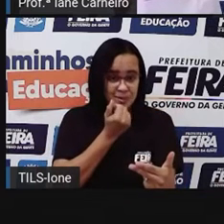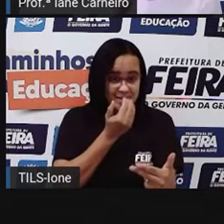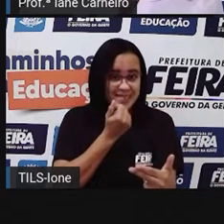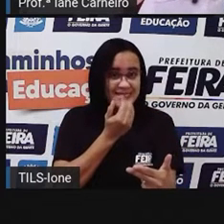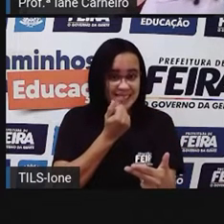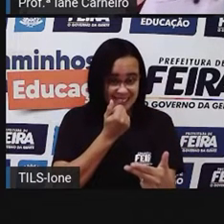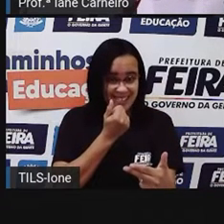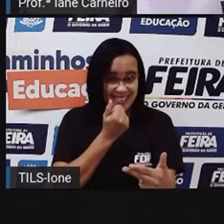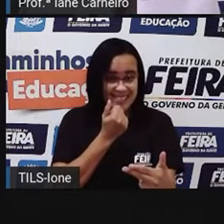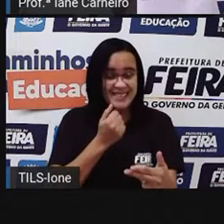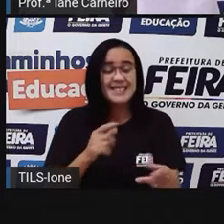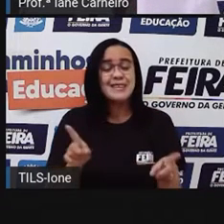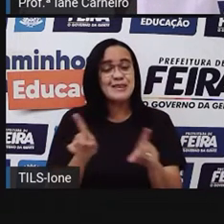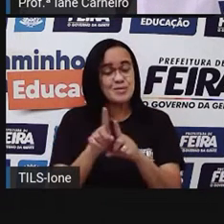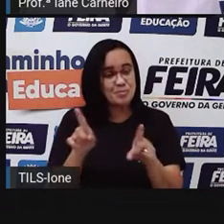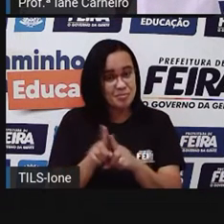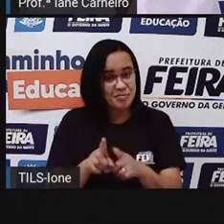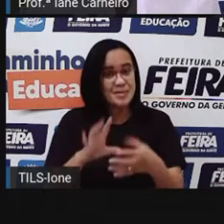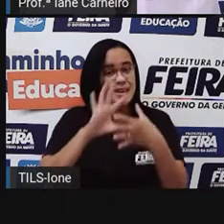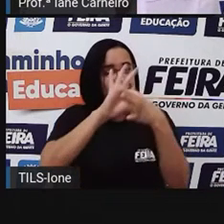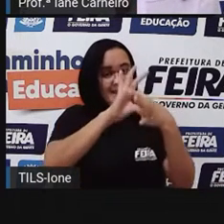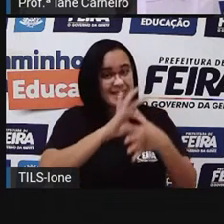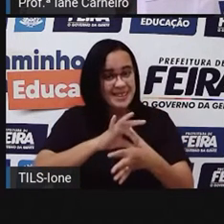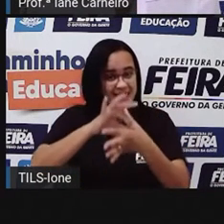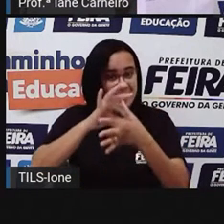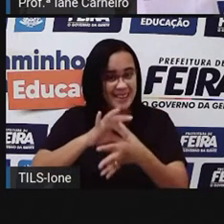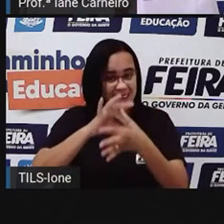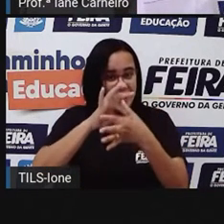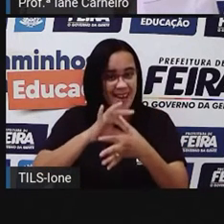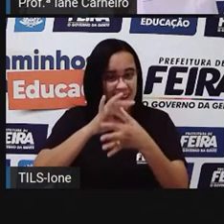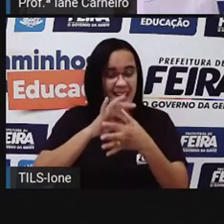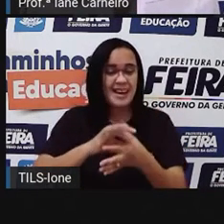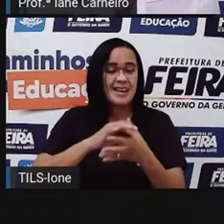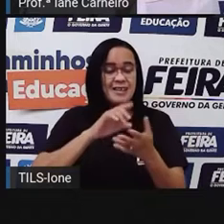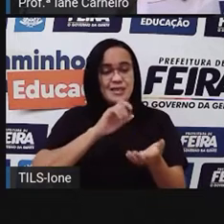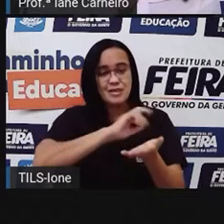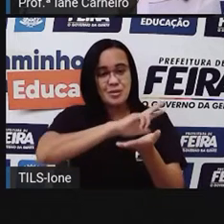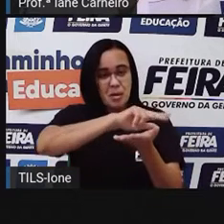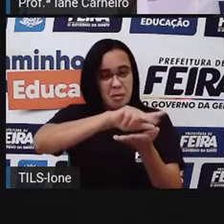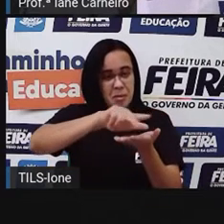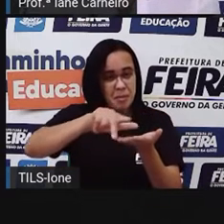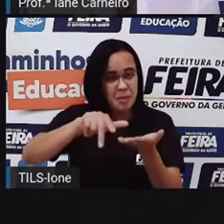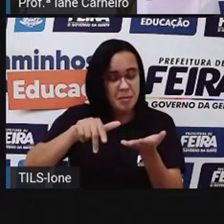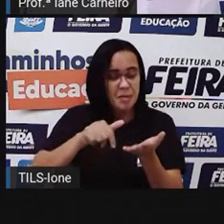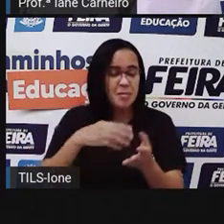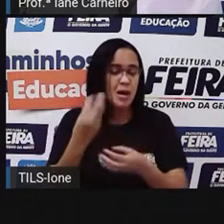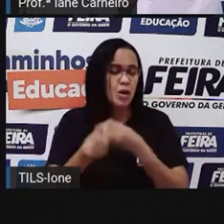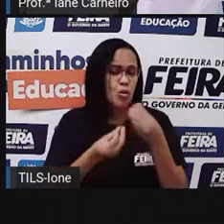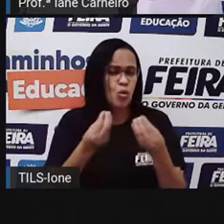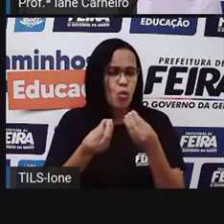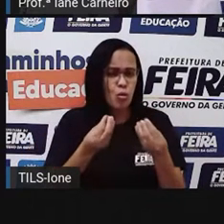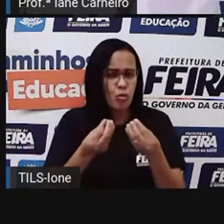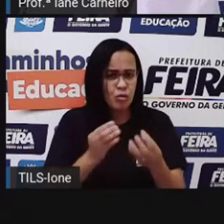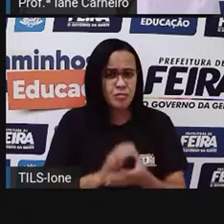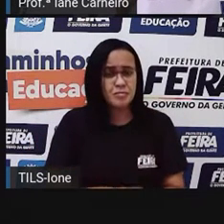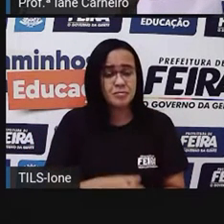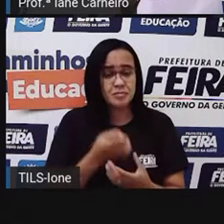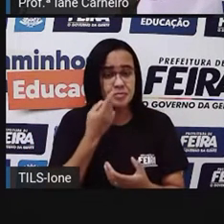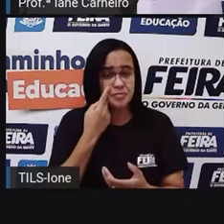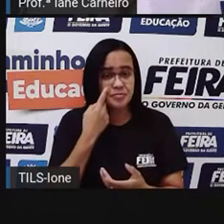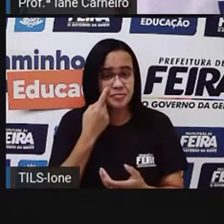As cartas, como é que chegam, as correspondências, né? A gente já viu aqui um pouco na nossa aula, né? Então a gente vai hoje